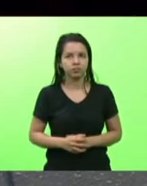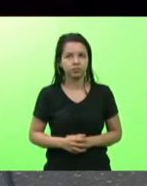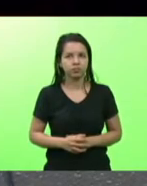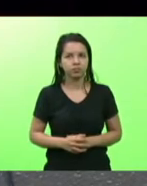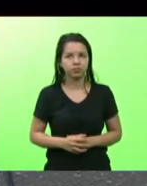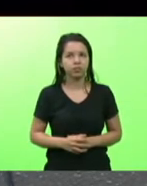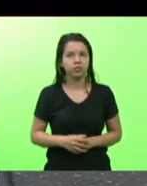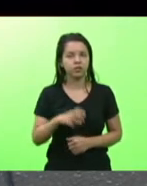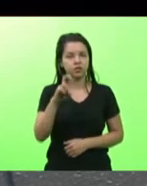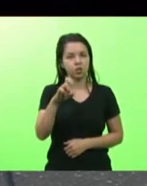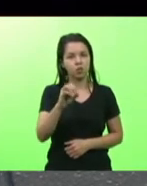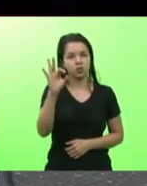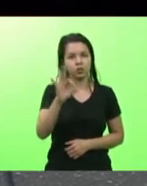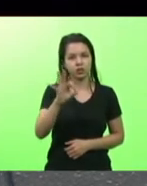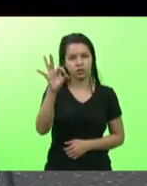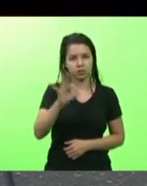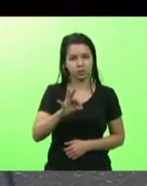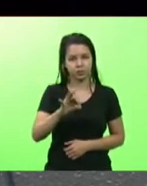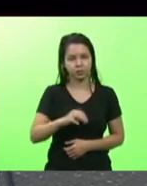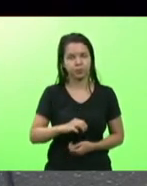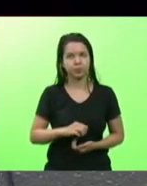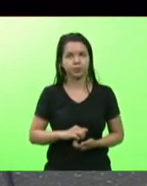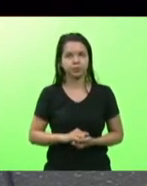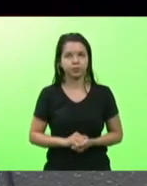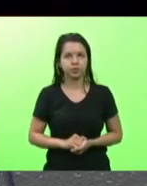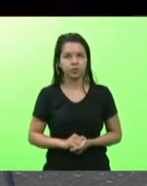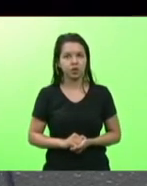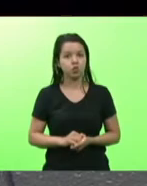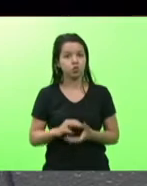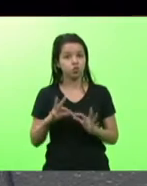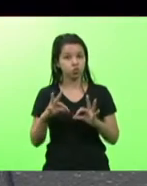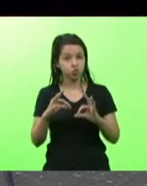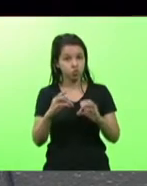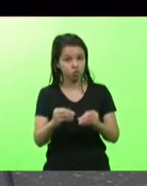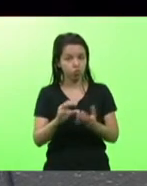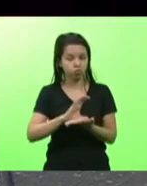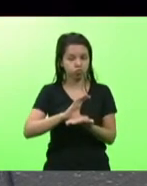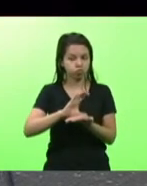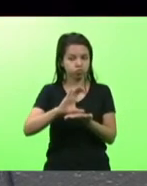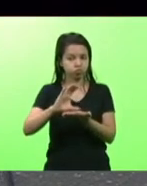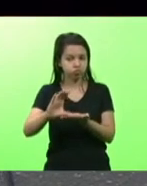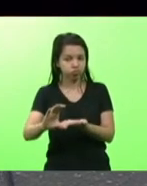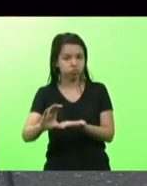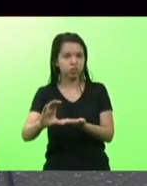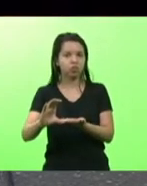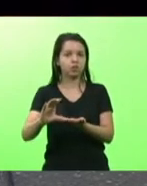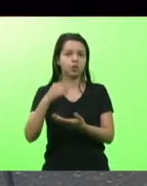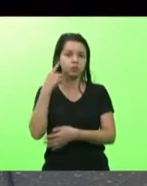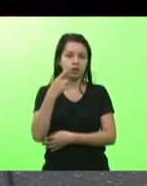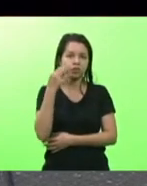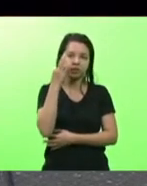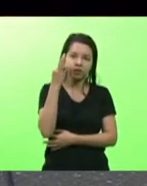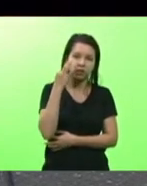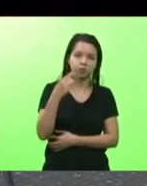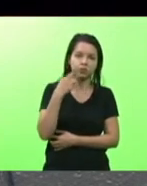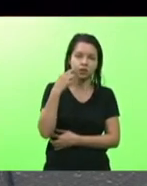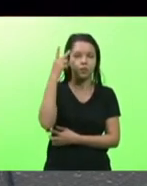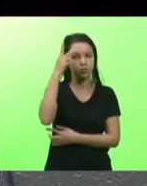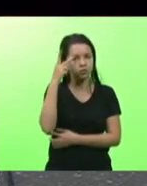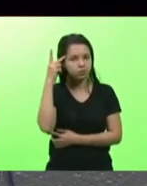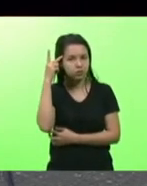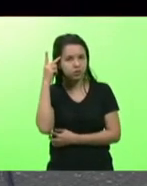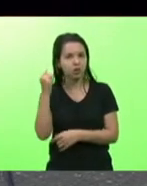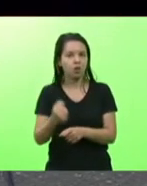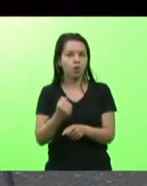50% do que estava sendo destinado o deputado Fernando deputada Paulinha para